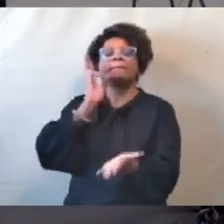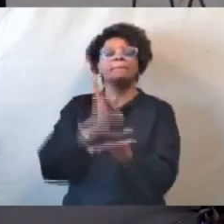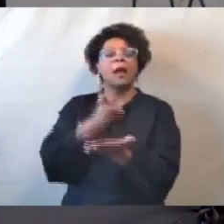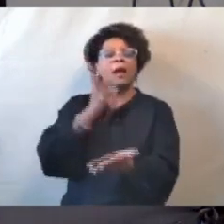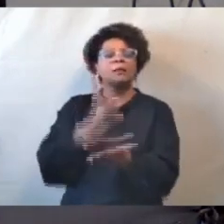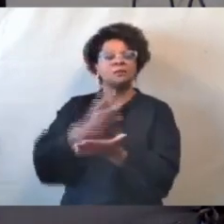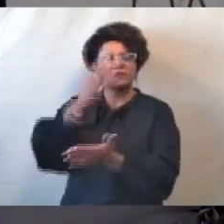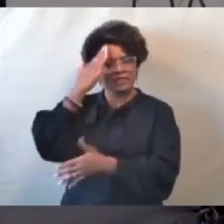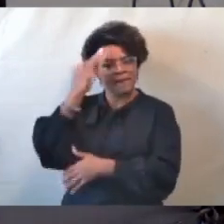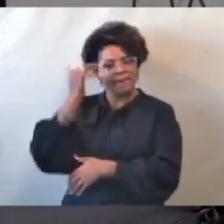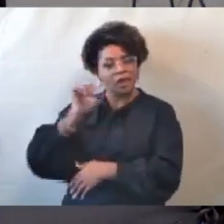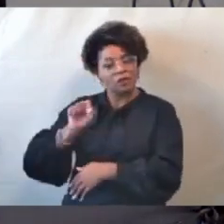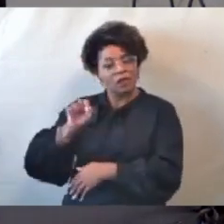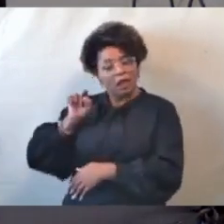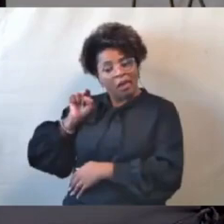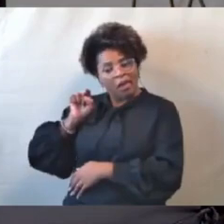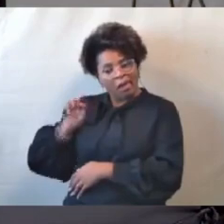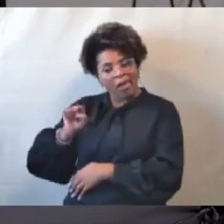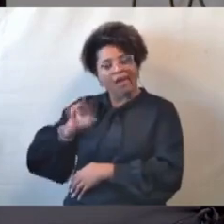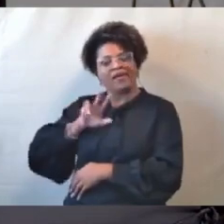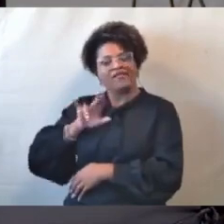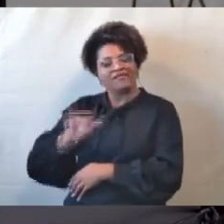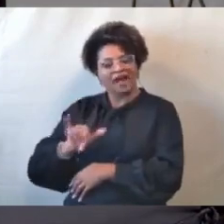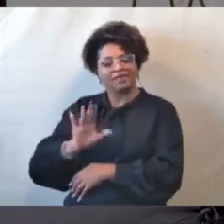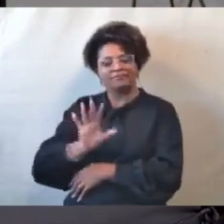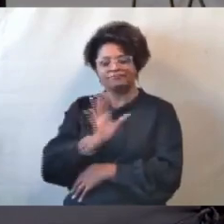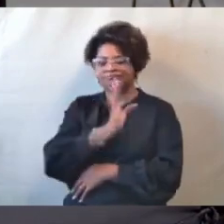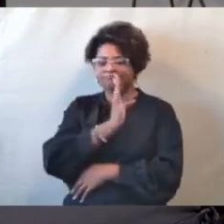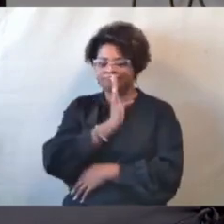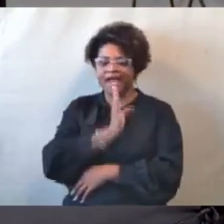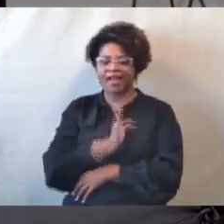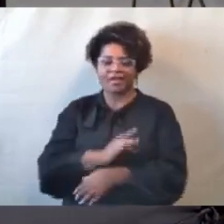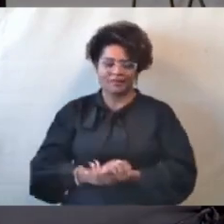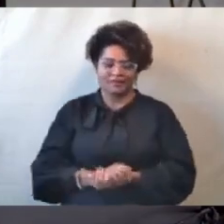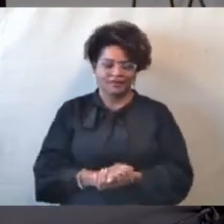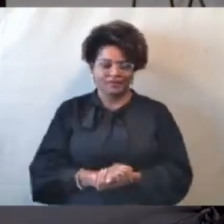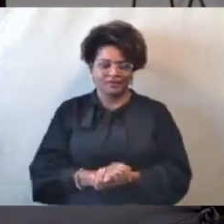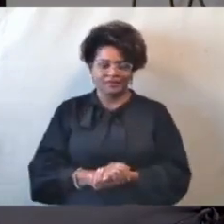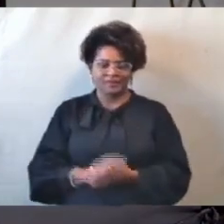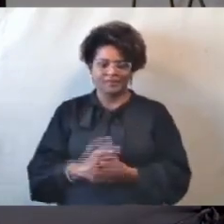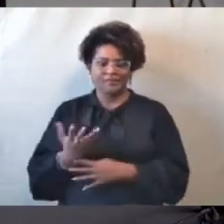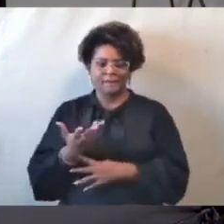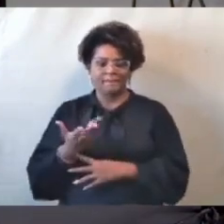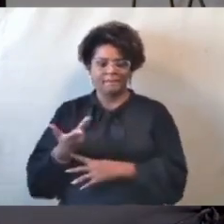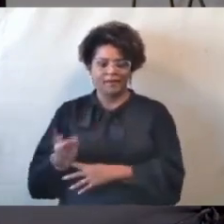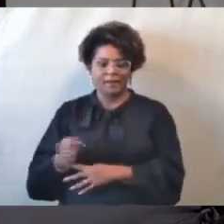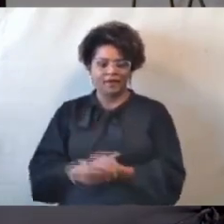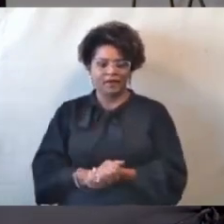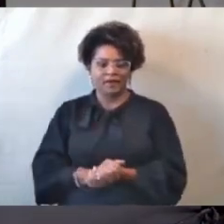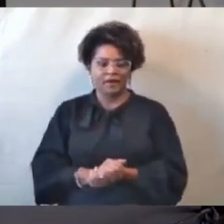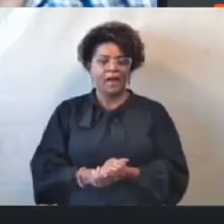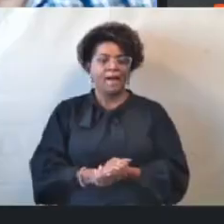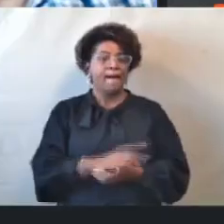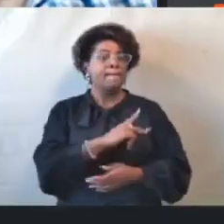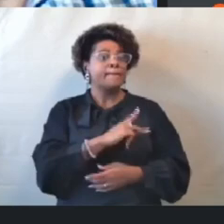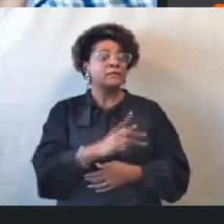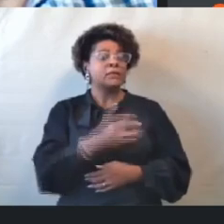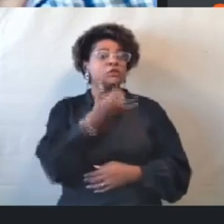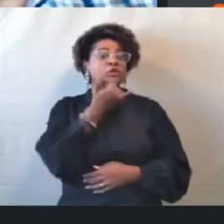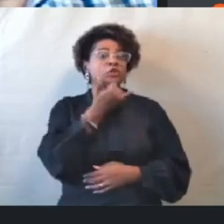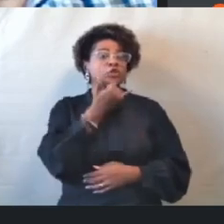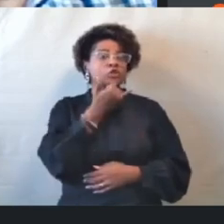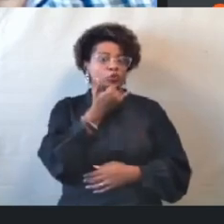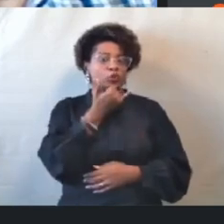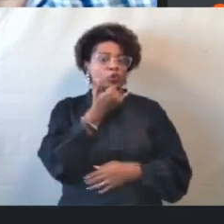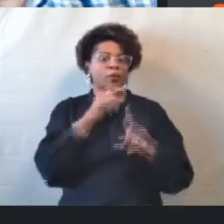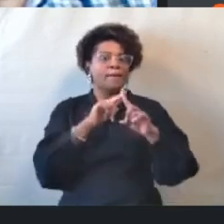senhor Ricardo vai exercer o direito dele de ficar calado. Perfeitamente, vereador. Senhor presidente, perdoe a interrupção, é só que nós